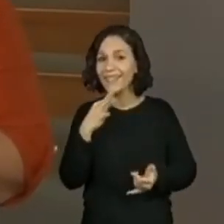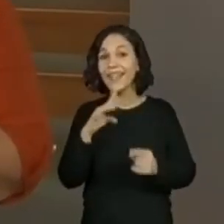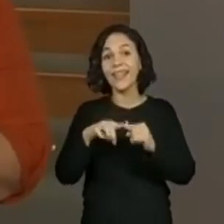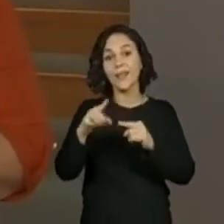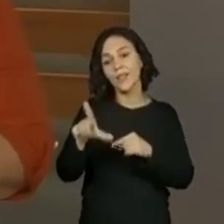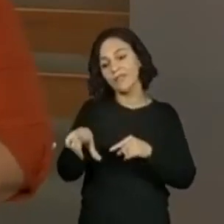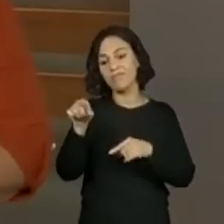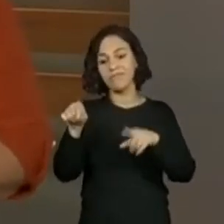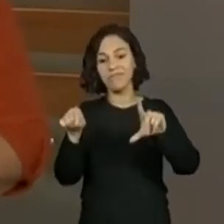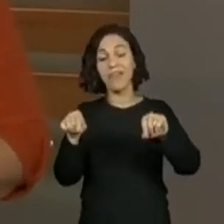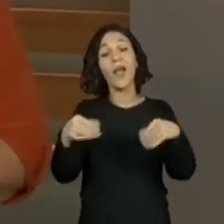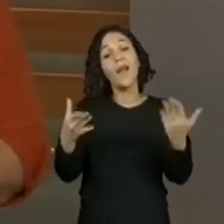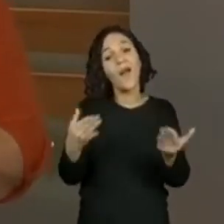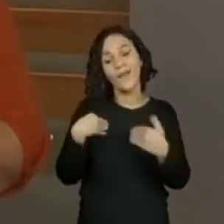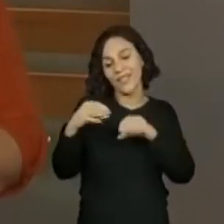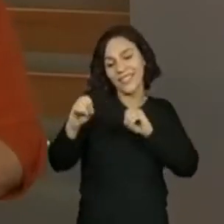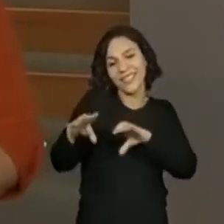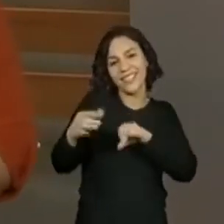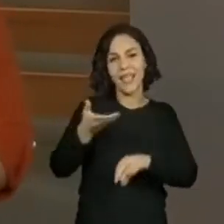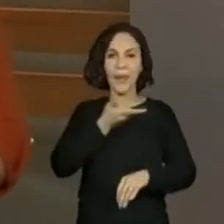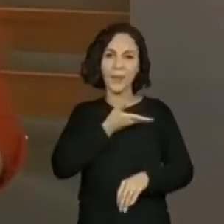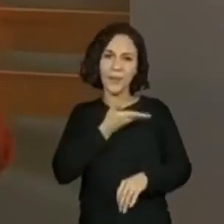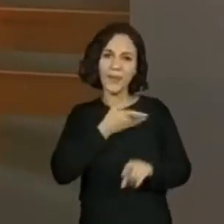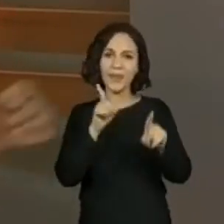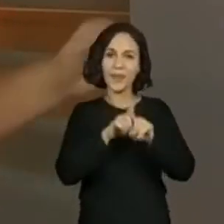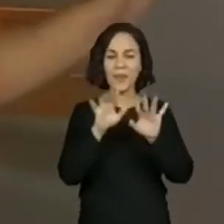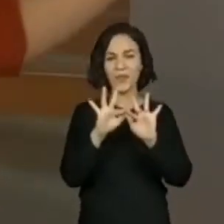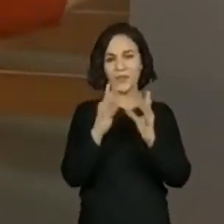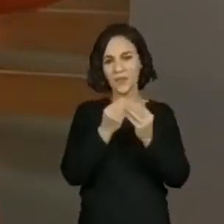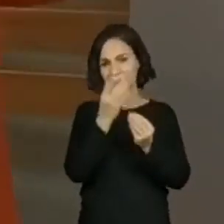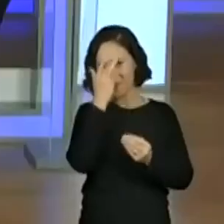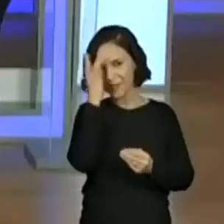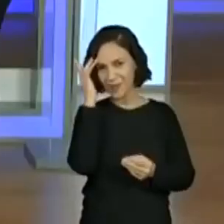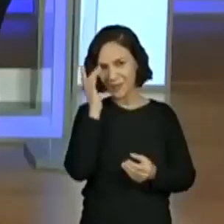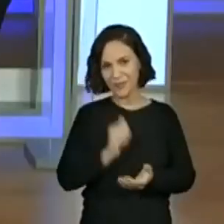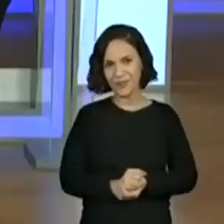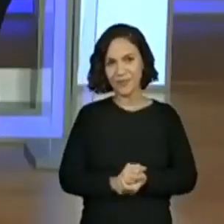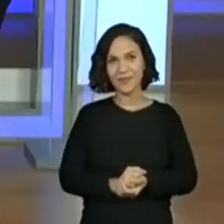escolher qual que a gente vai ensinar para um amigo ou para um familiar. Então, olha lá.